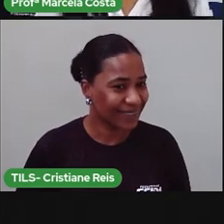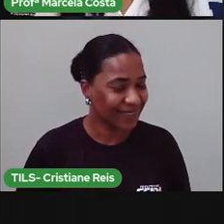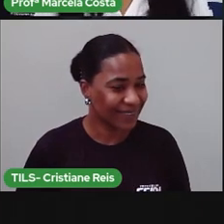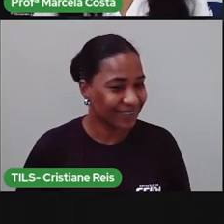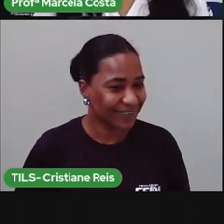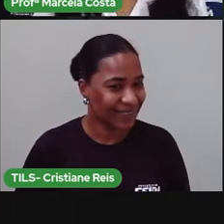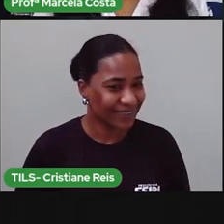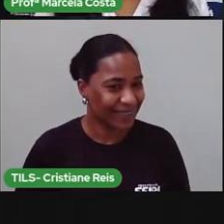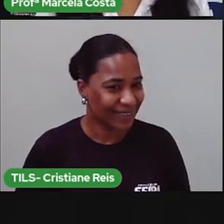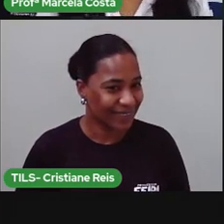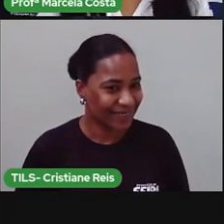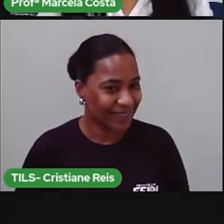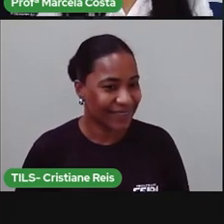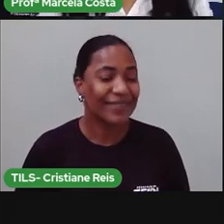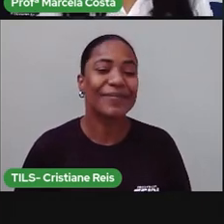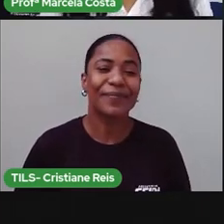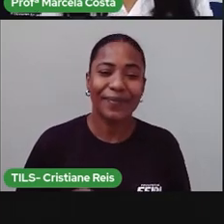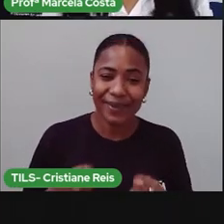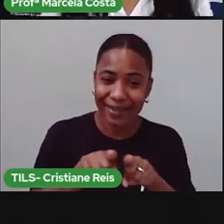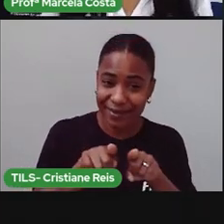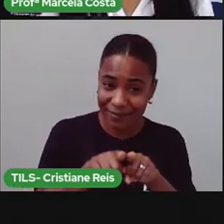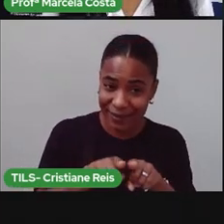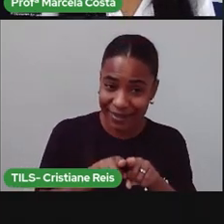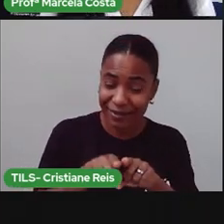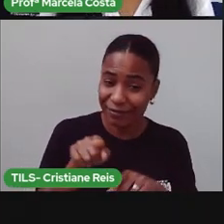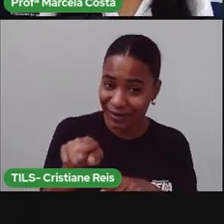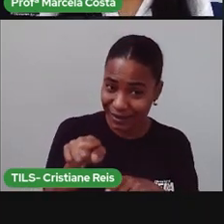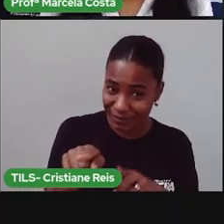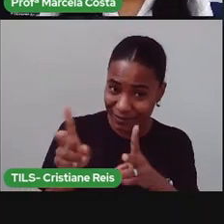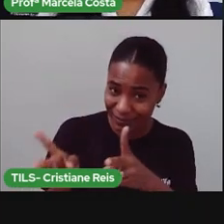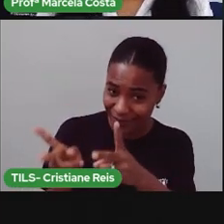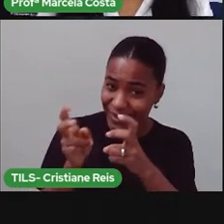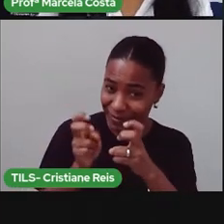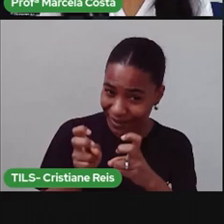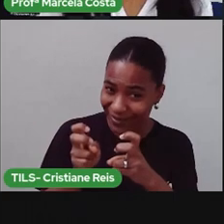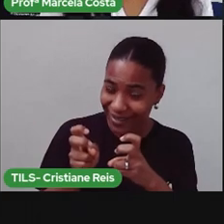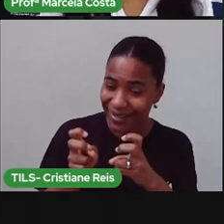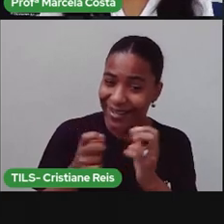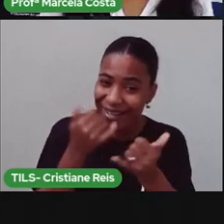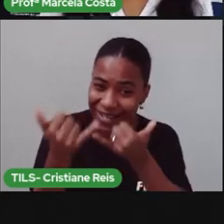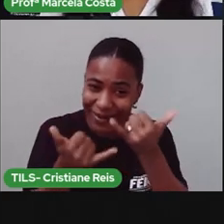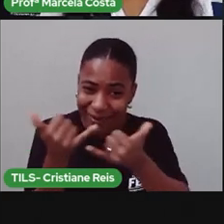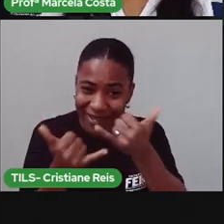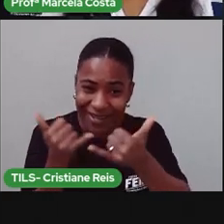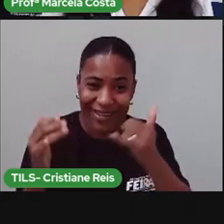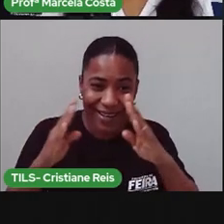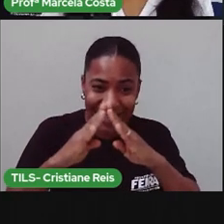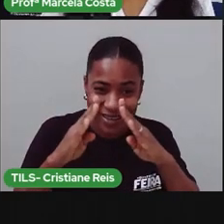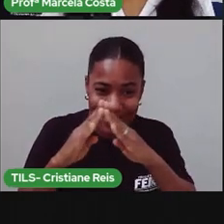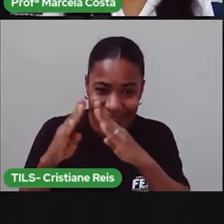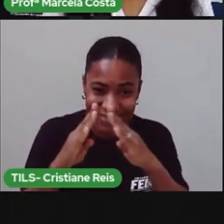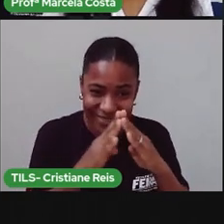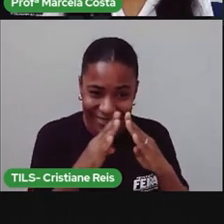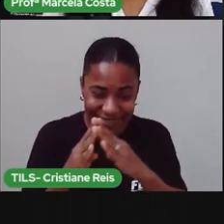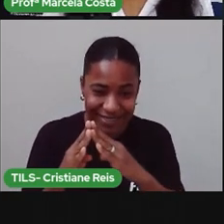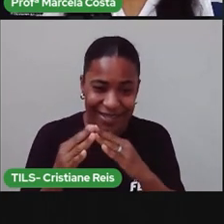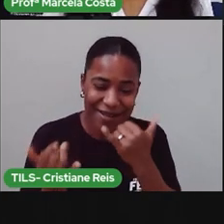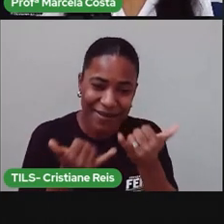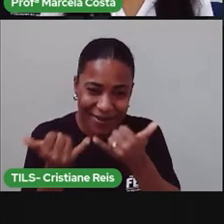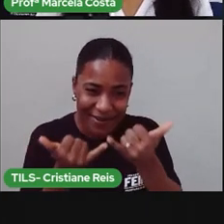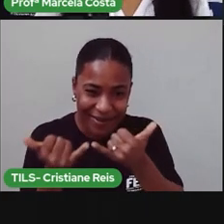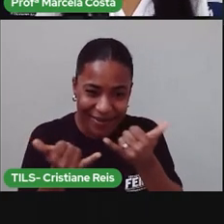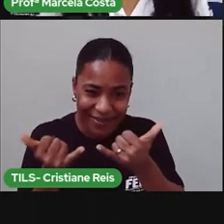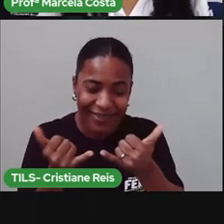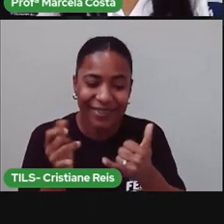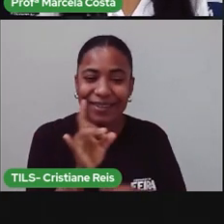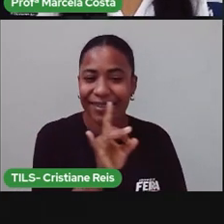Você conseguiu perceber que naquela brincadeira de casinha, cada um